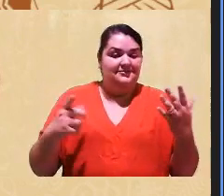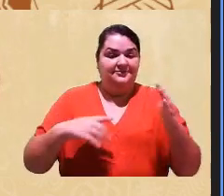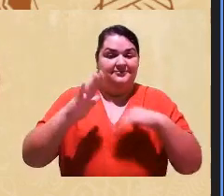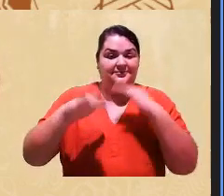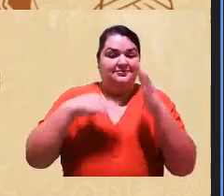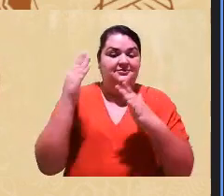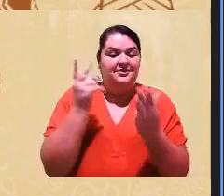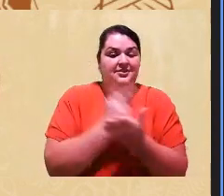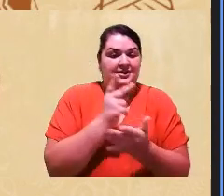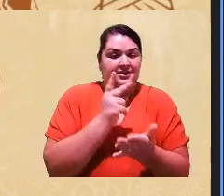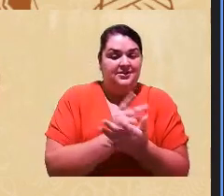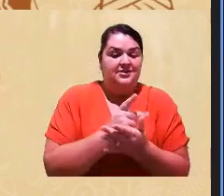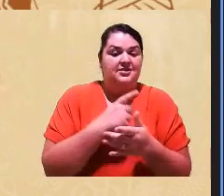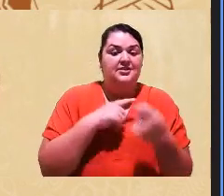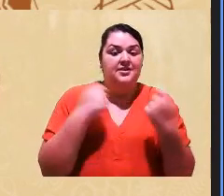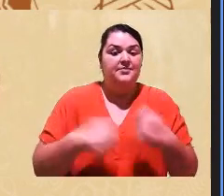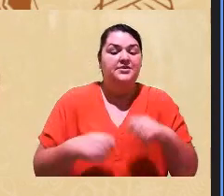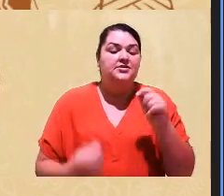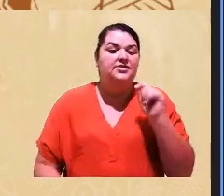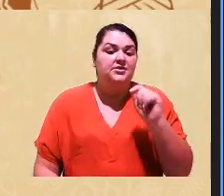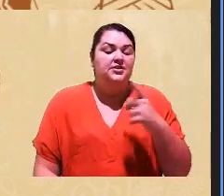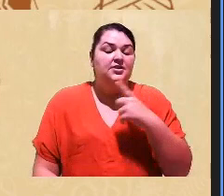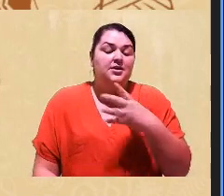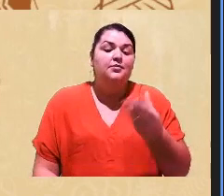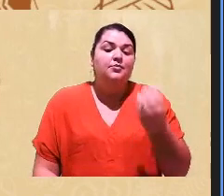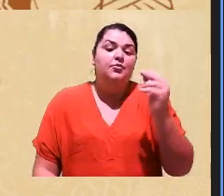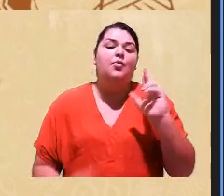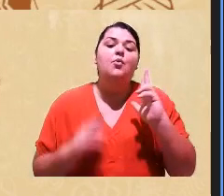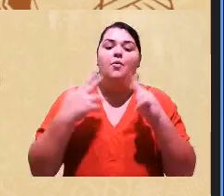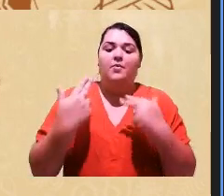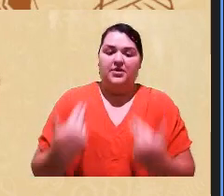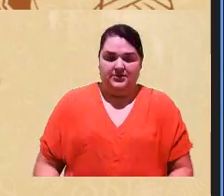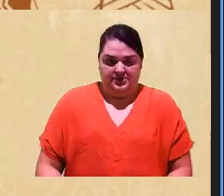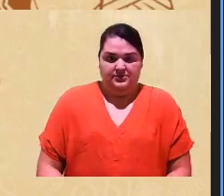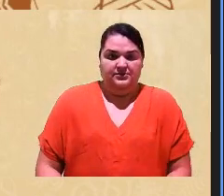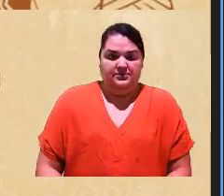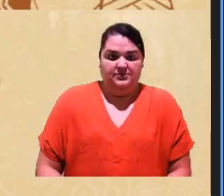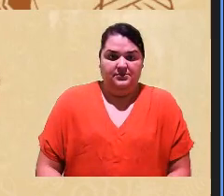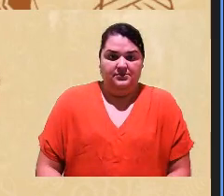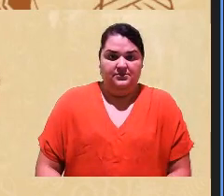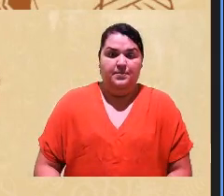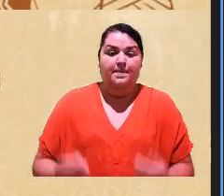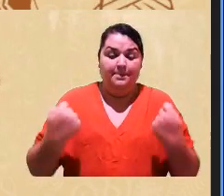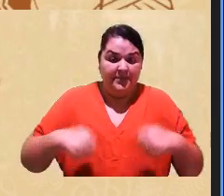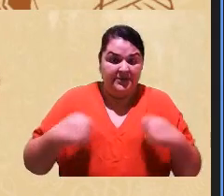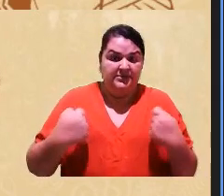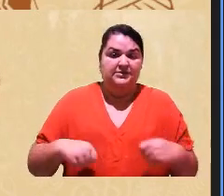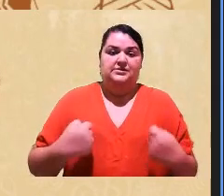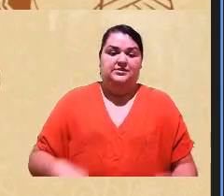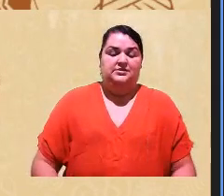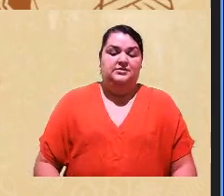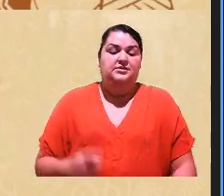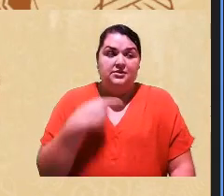ele precisa ser muito humanizado, não é que ele é, ele precisa, nós precisamos nesse